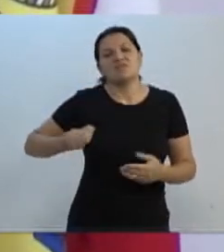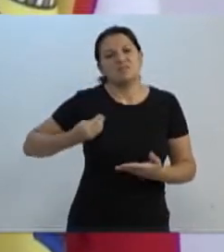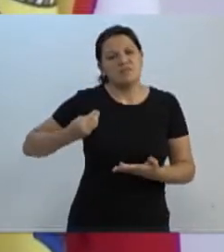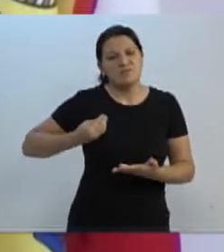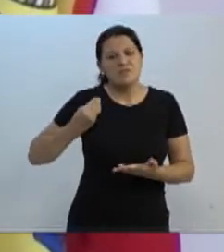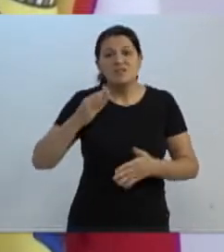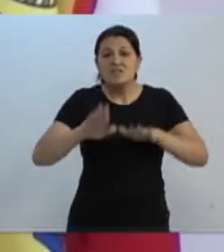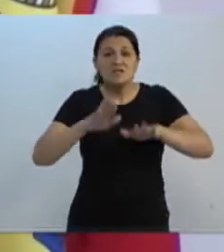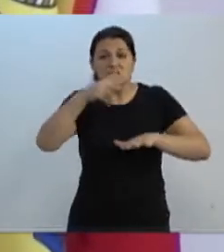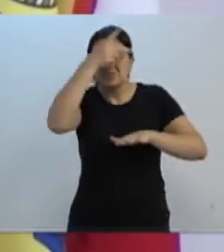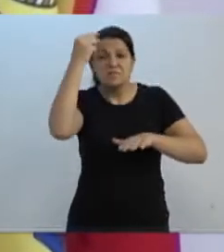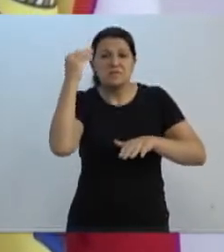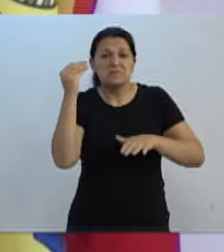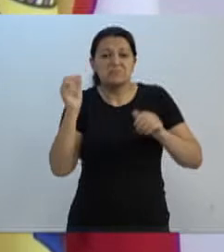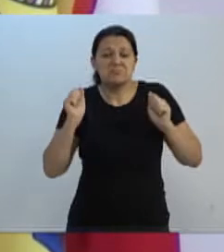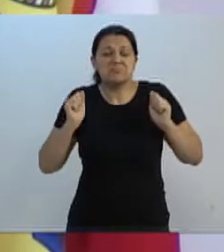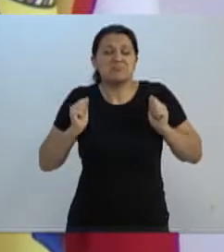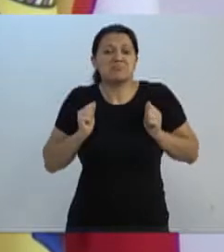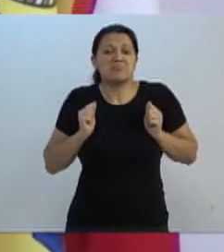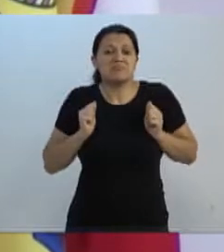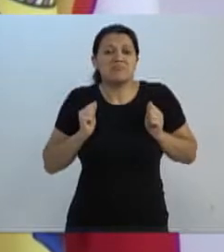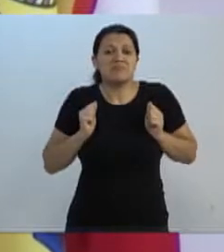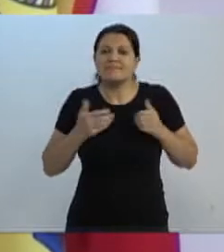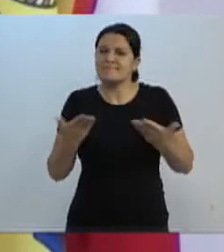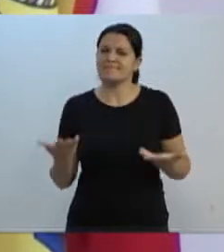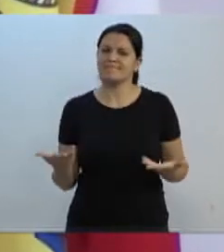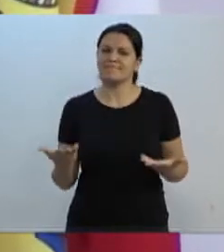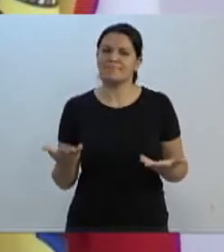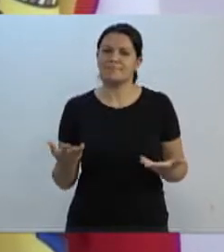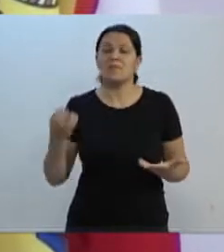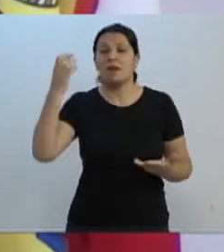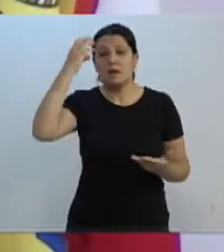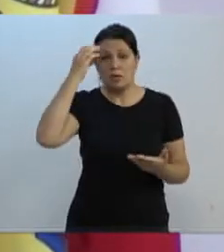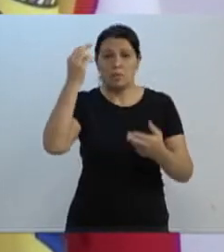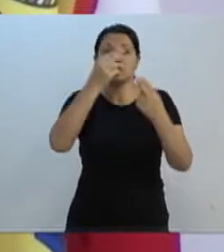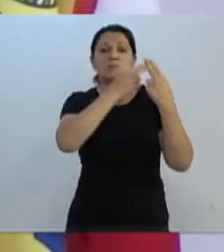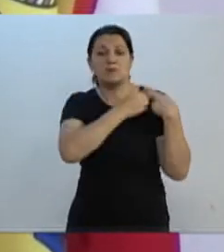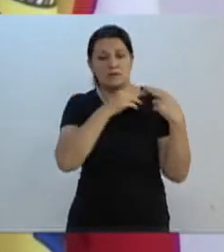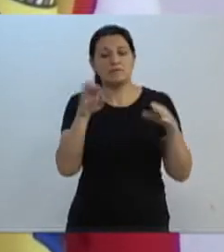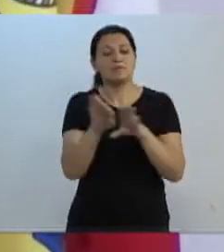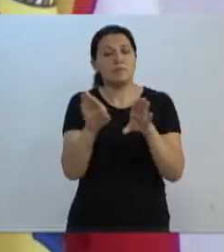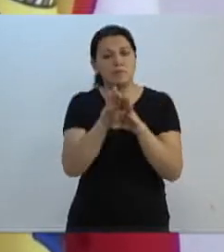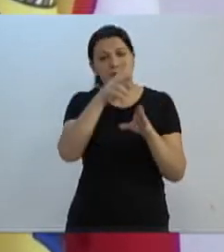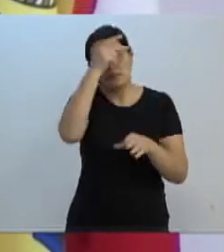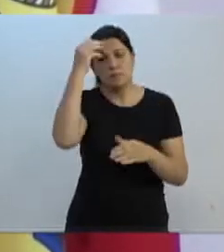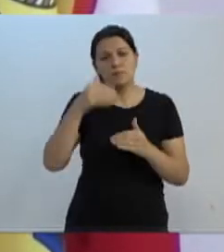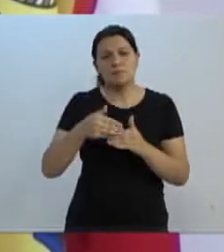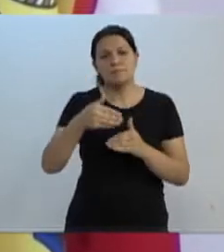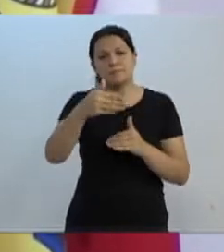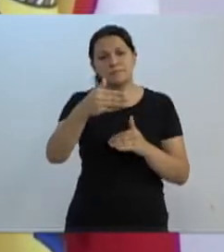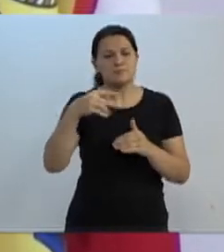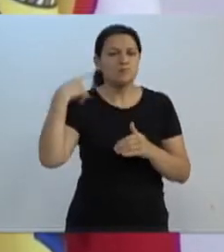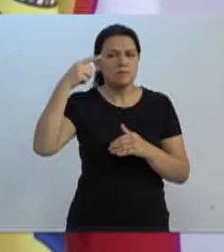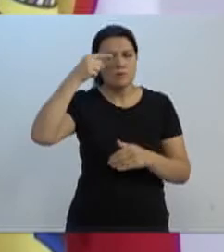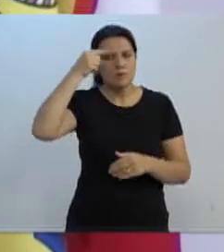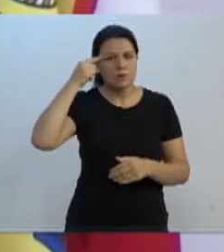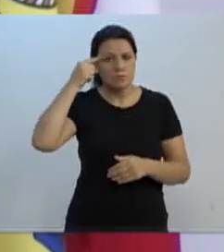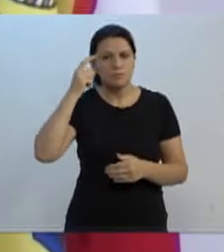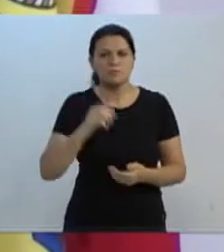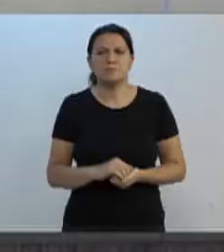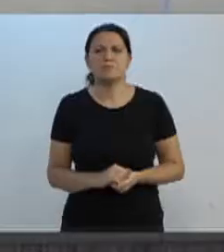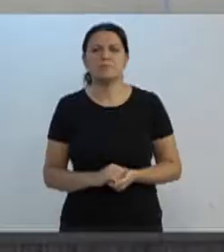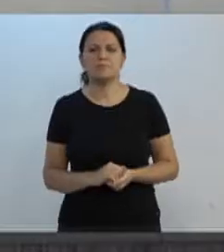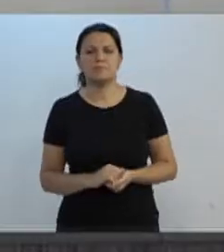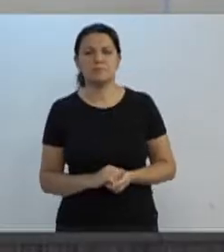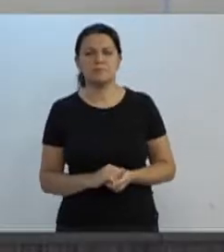prefeitura fingir que nada está acontecendo, e dizer, olha, não posso. Não, a culpa e a responsabilidade também é da prefeitura. Concedo uma parte ao meu colega vereador Ito. Vamos